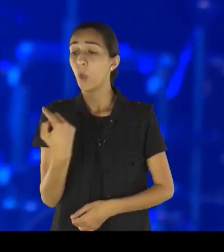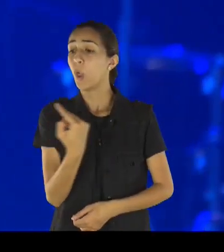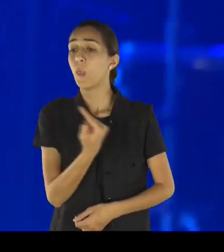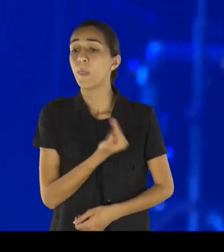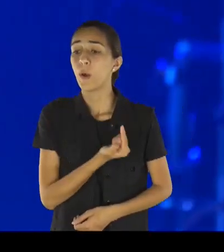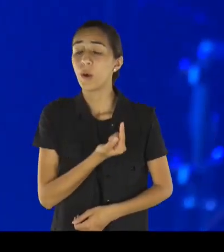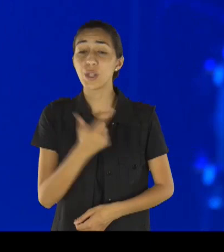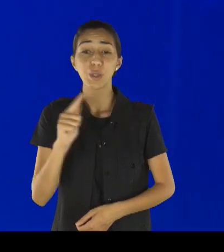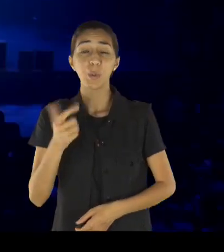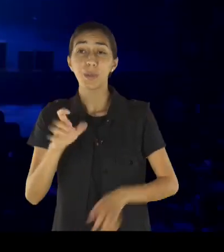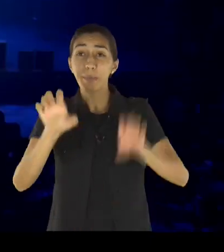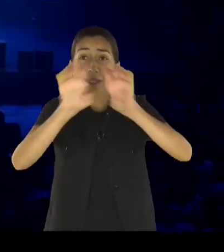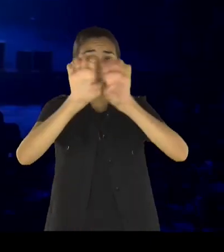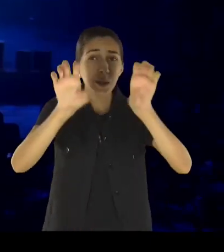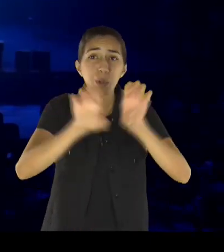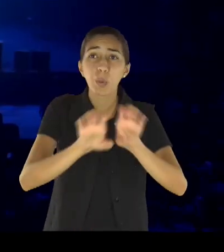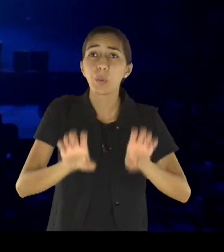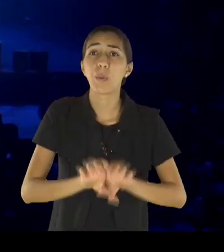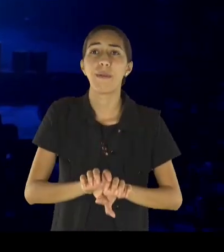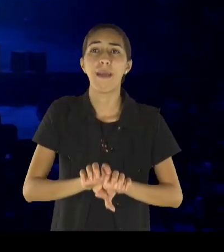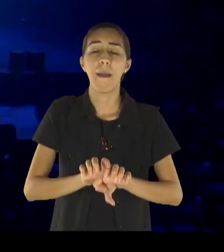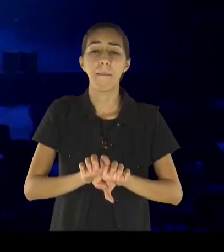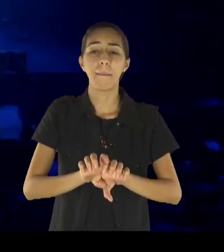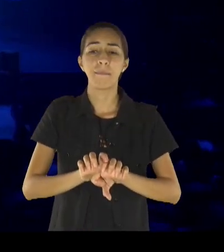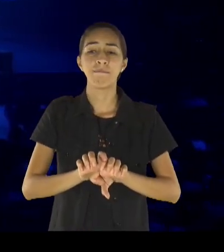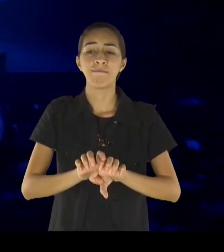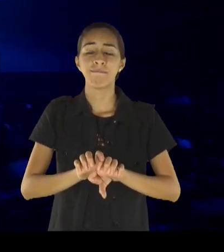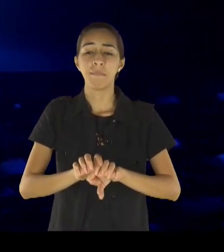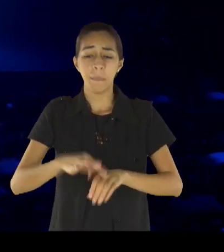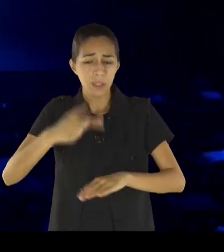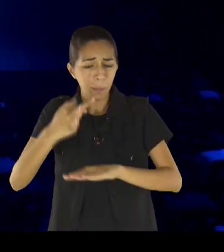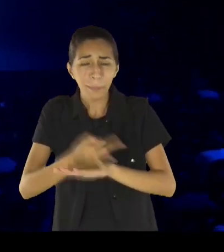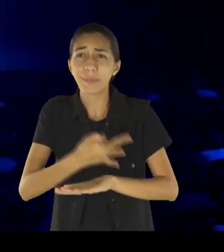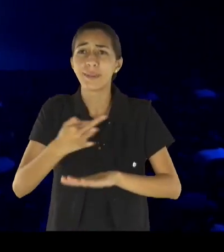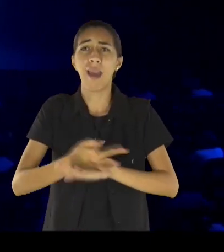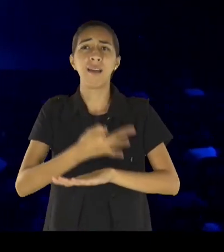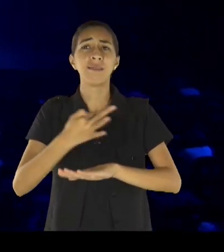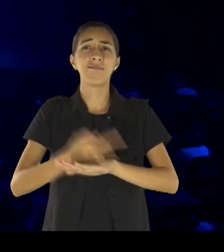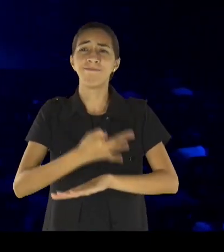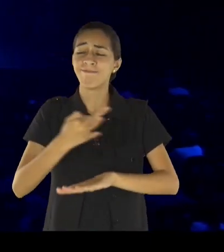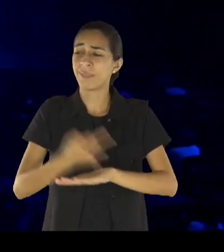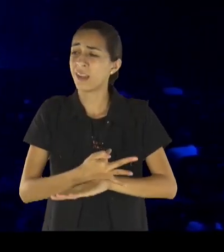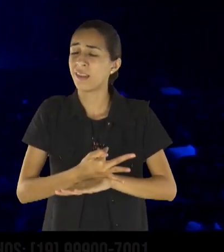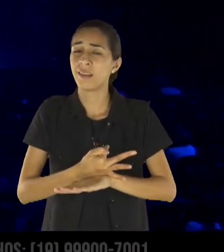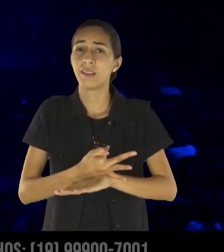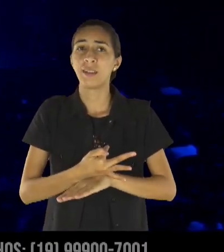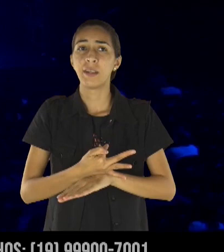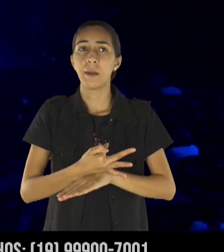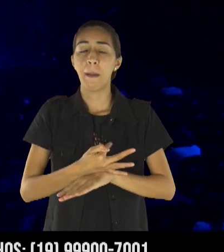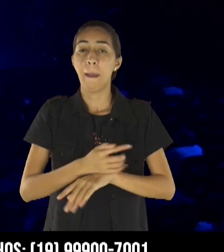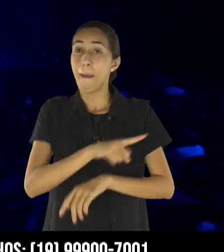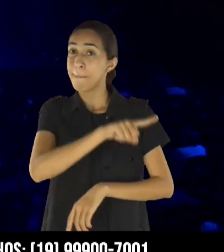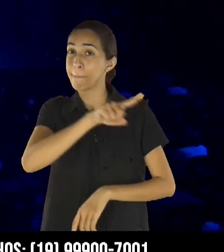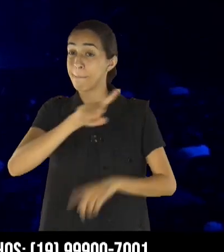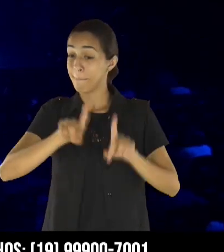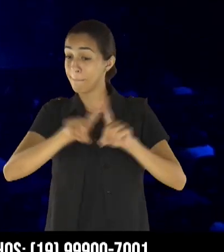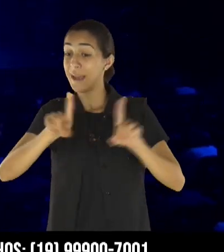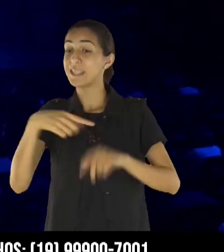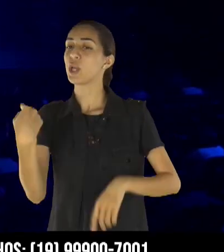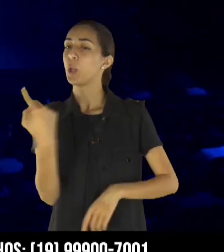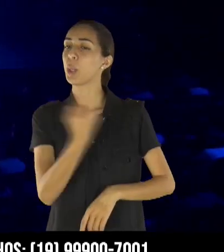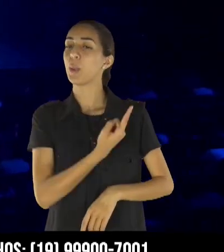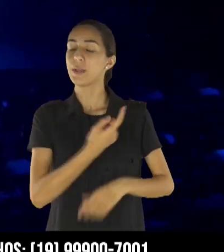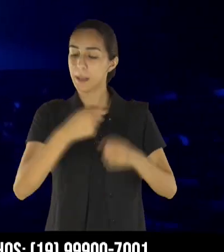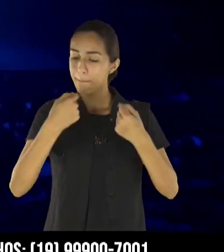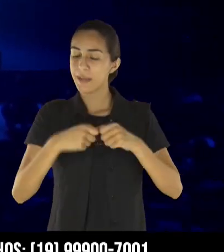isso, mas Jesus está nos animando, está falando para mim e para você, não desanima não, tem bom ânimo, porque você vai vencer todas essas